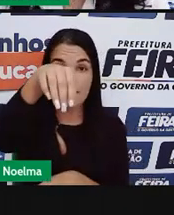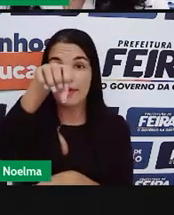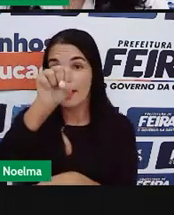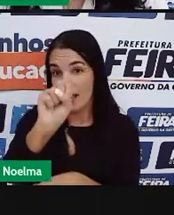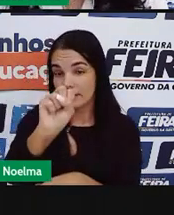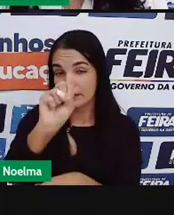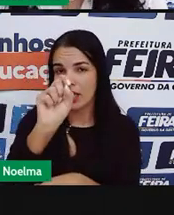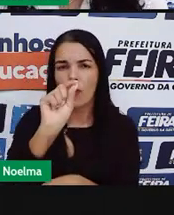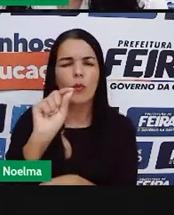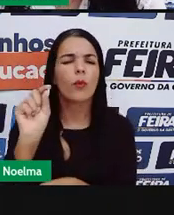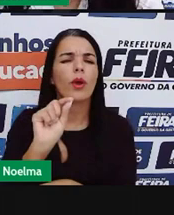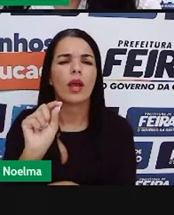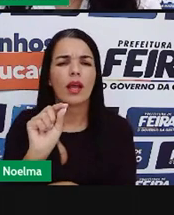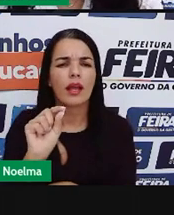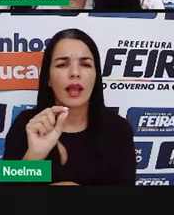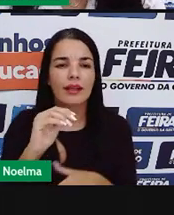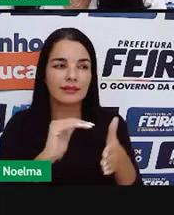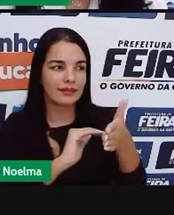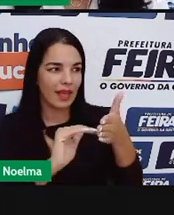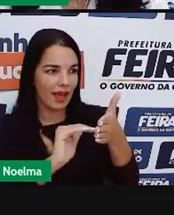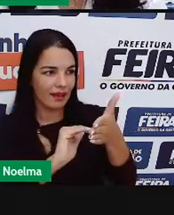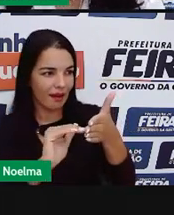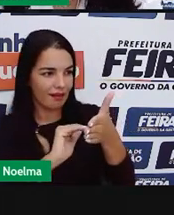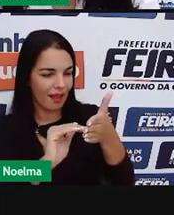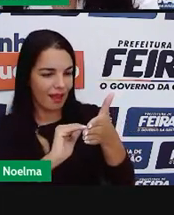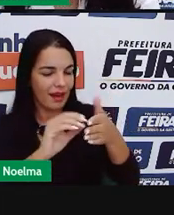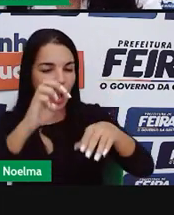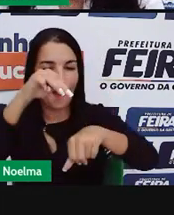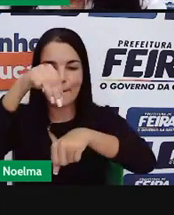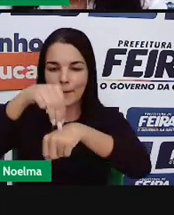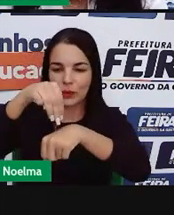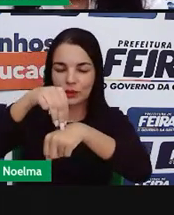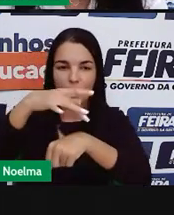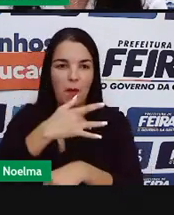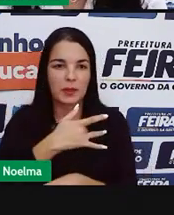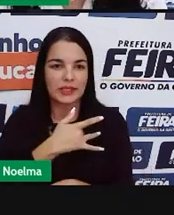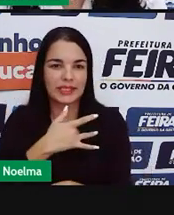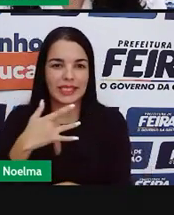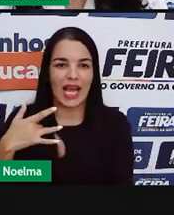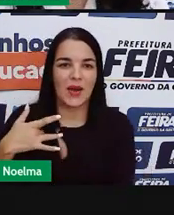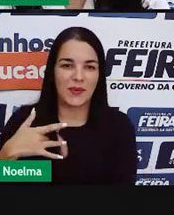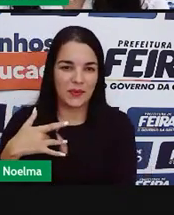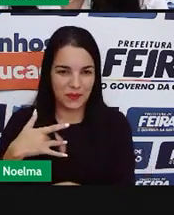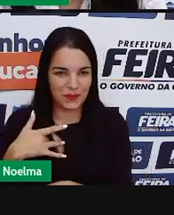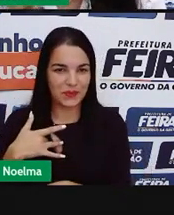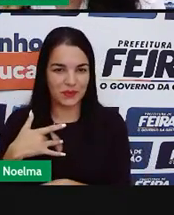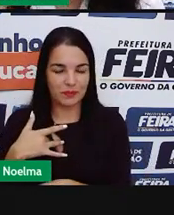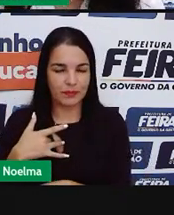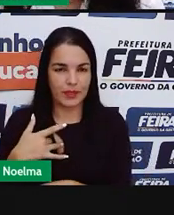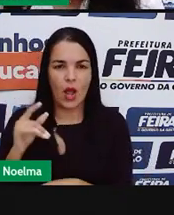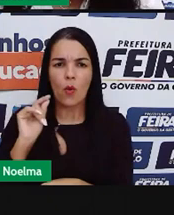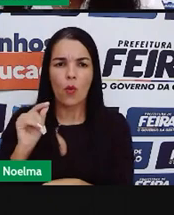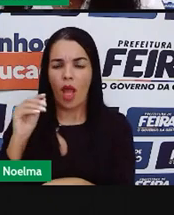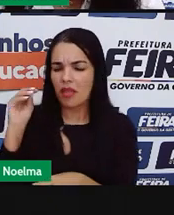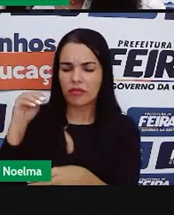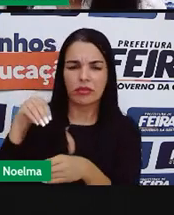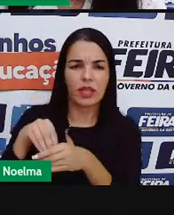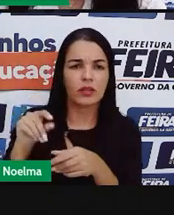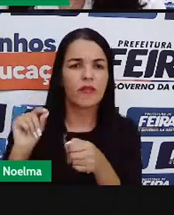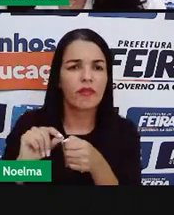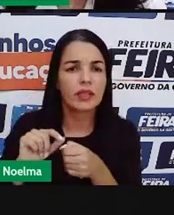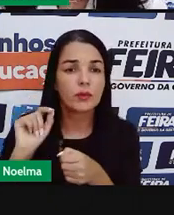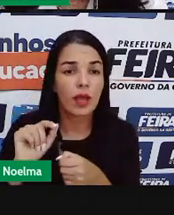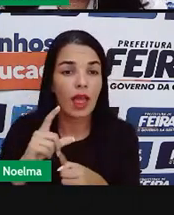Municipal de Saúde, que desenvolve os planos de saúde, onde levam-se vacinas aos